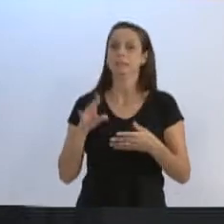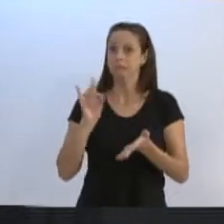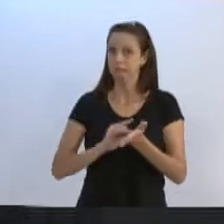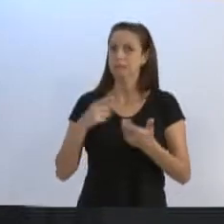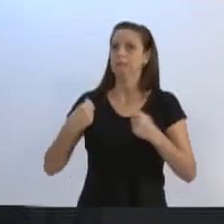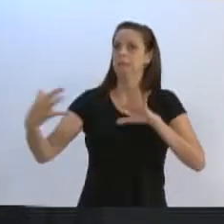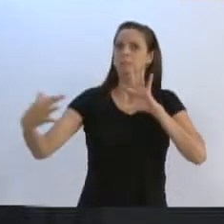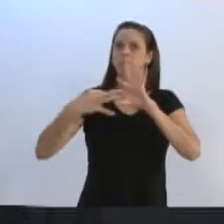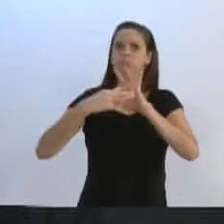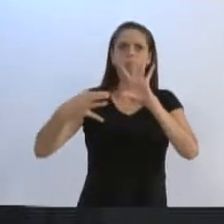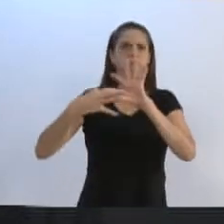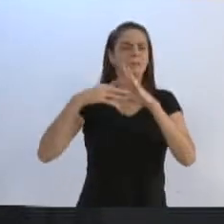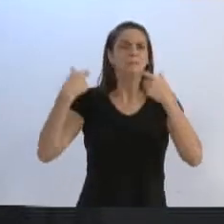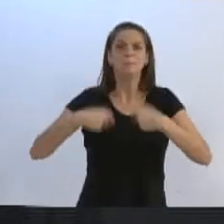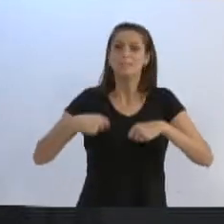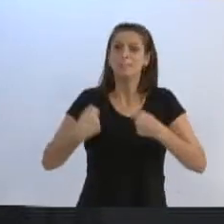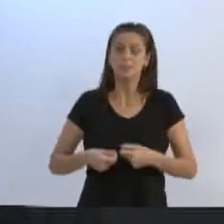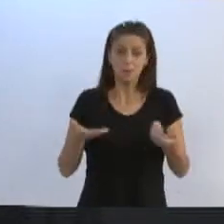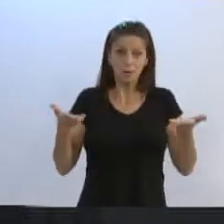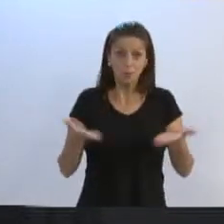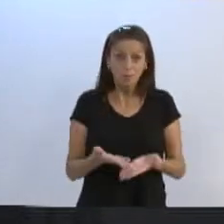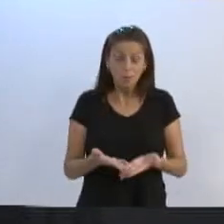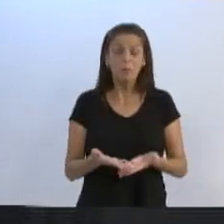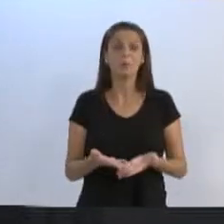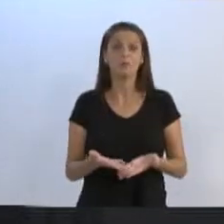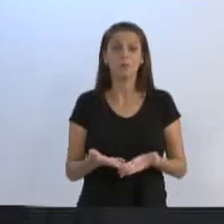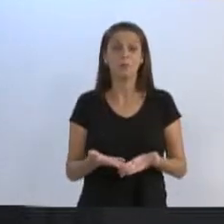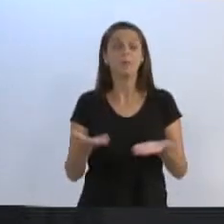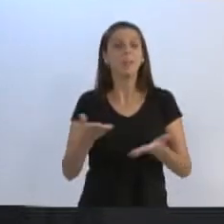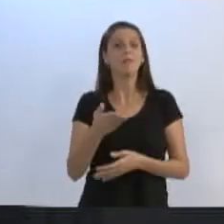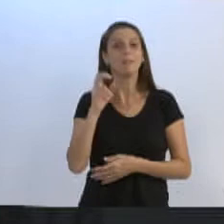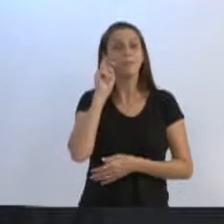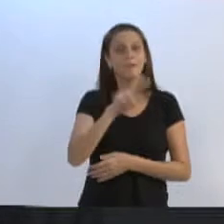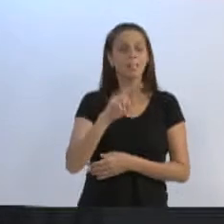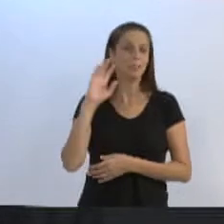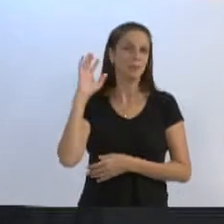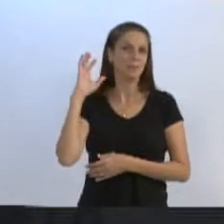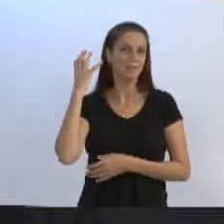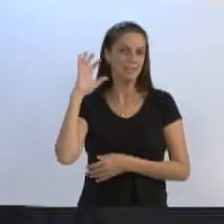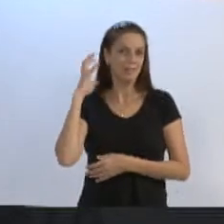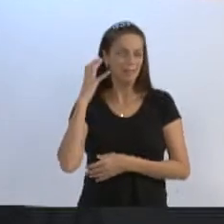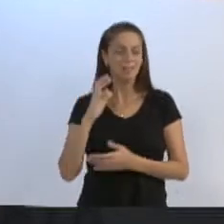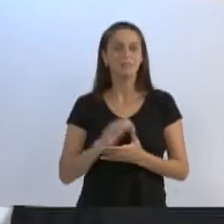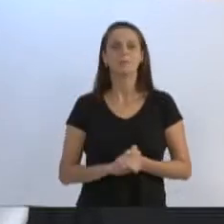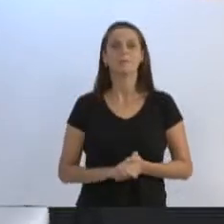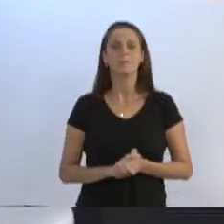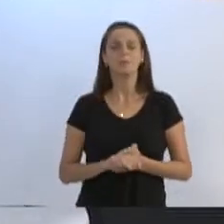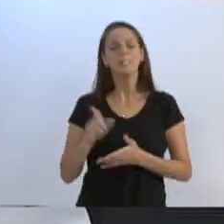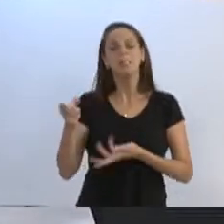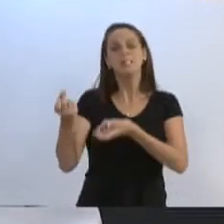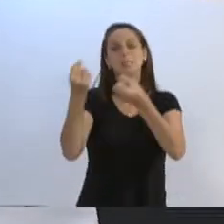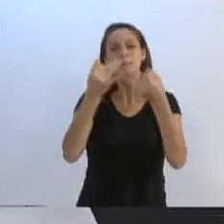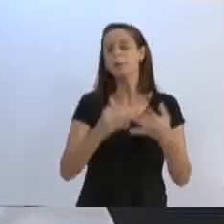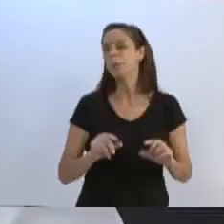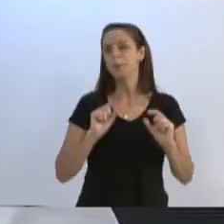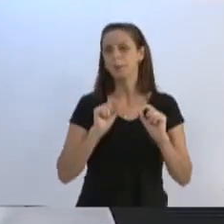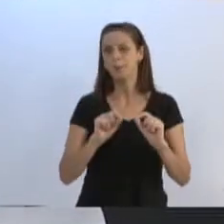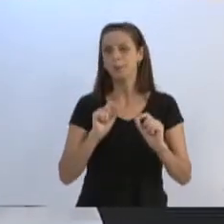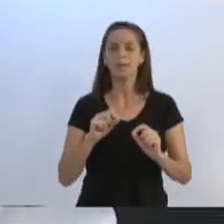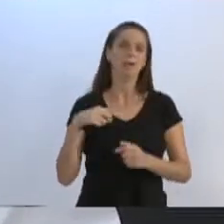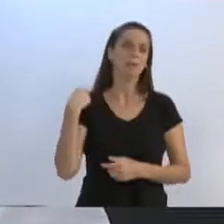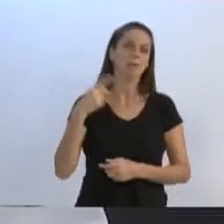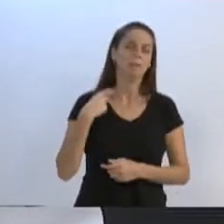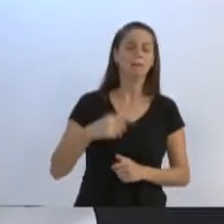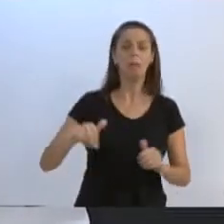unirmos forças. E difícil hoje conversar, eu estava ouvindo um programa de rádio, eu não vou ficar estando, porque eu não vou dar ibope para um jornalista dizendo que os deputados,